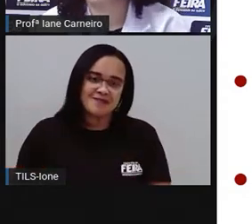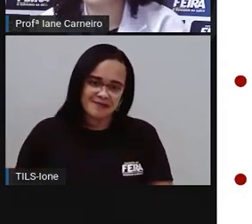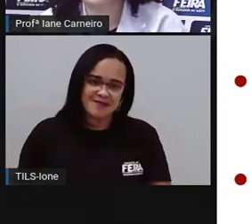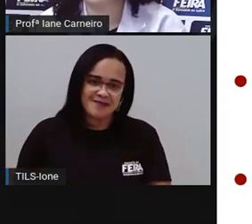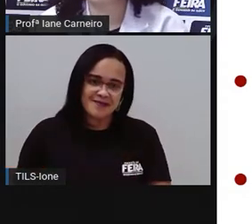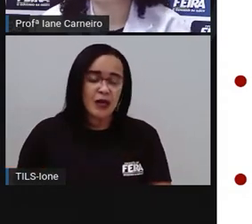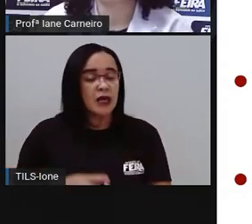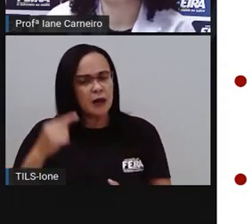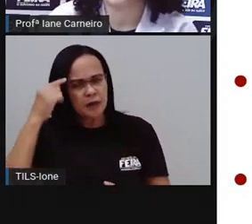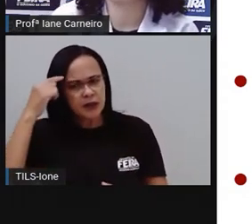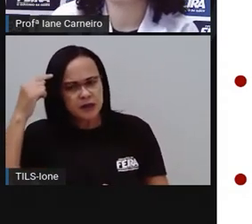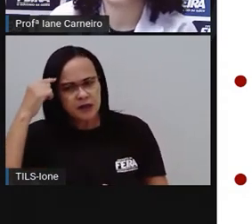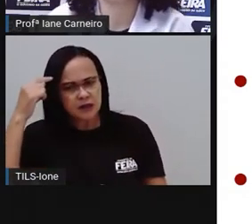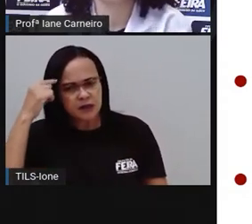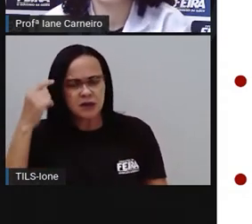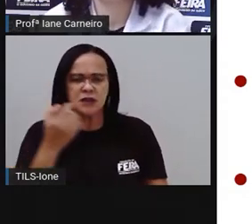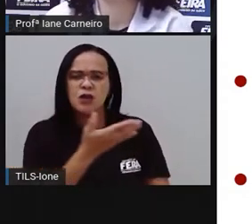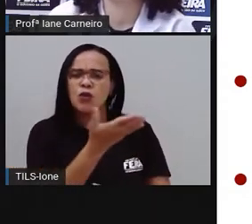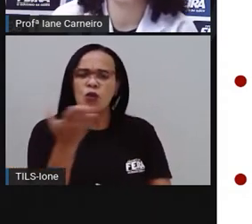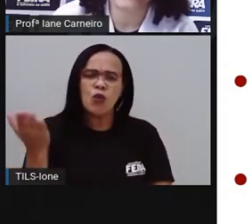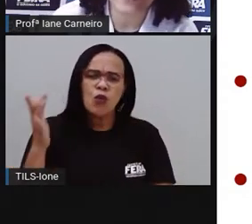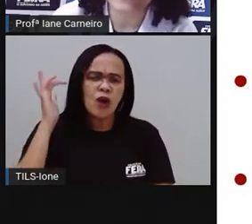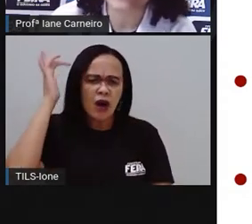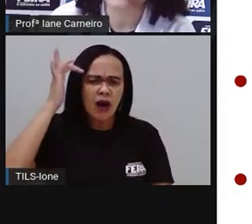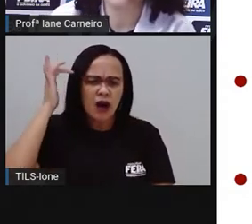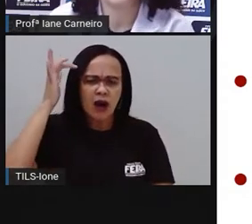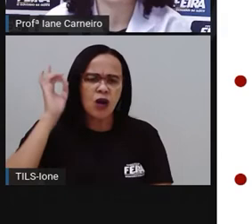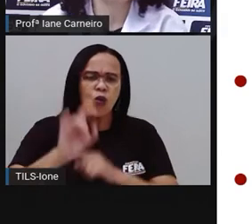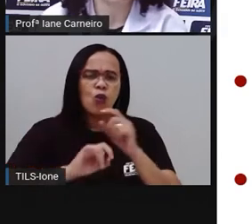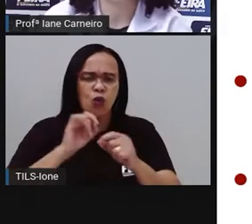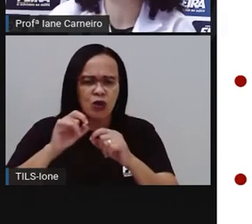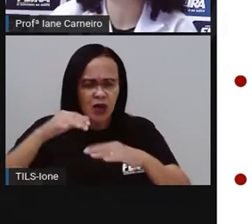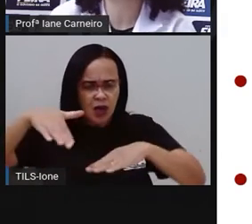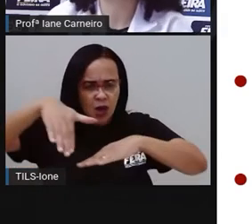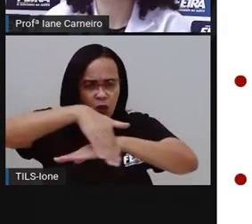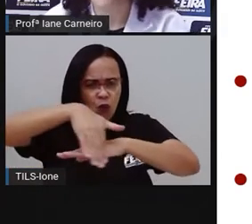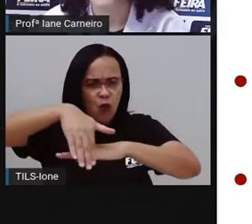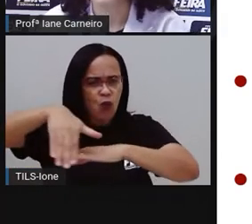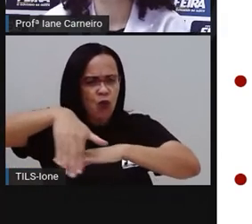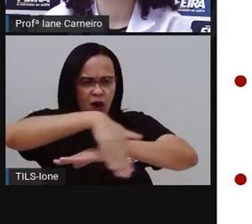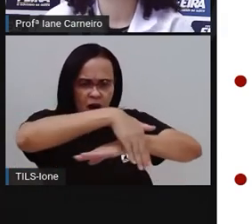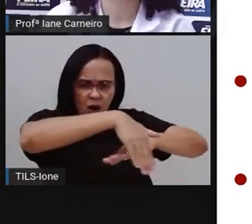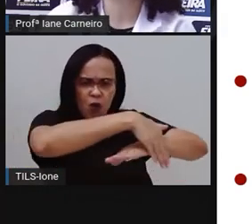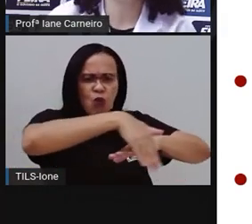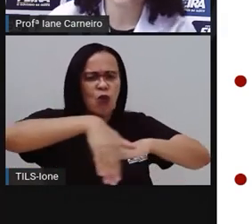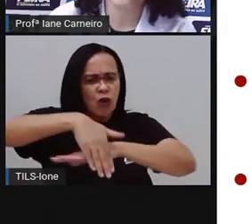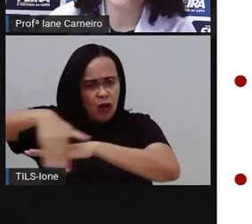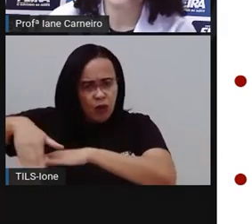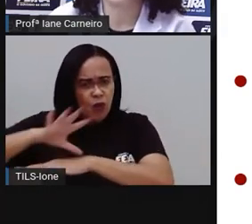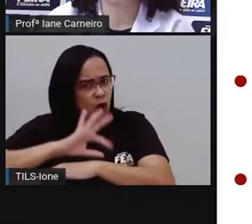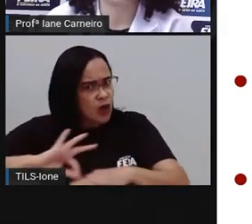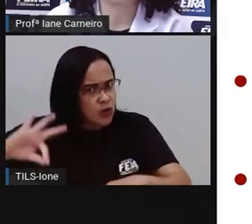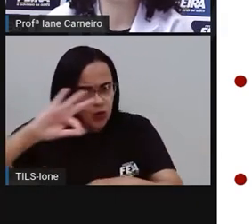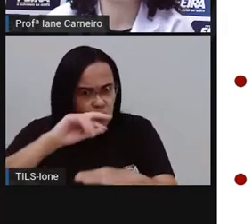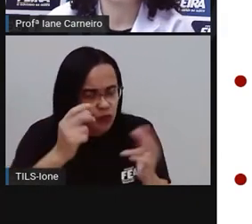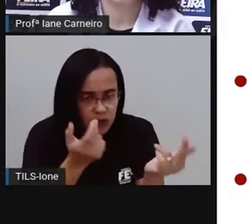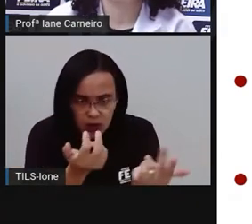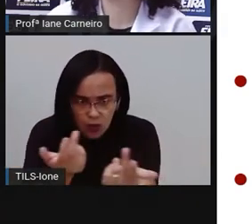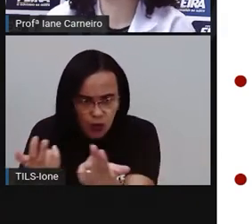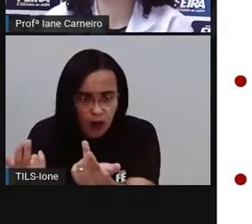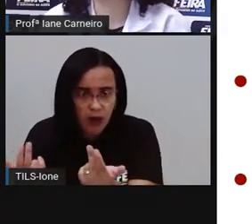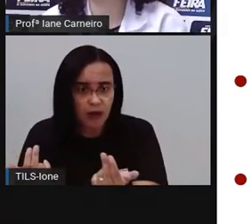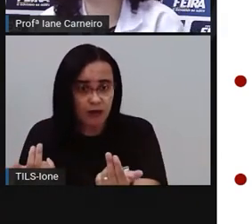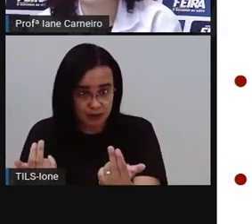queria saber de vocês. Vocês acham que as ruas são iguais? A gente viu que os bairros não são iguais. E as ruas, vocês acham?